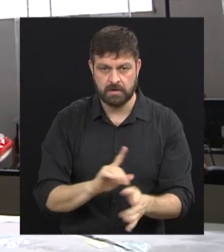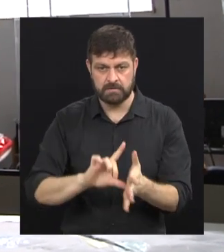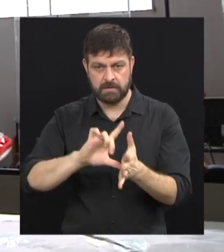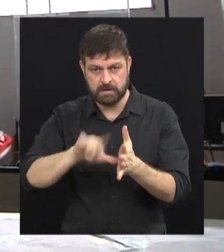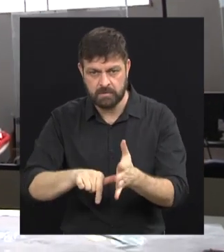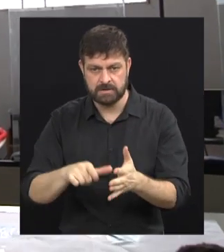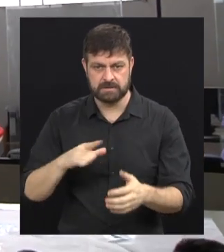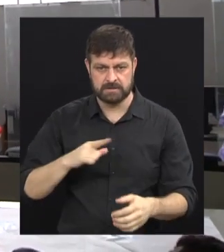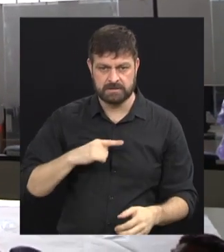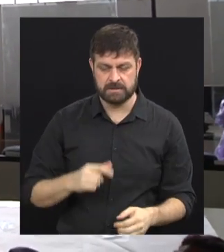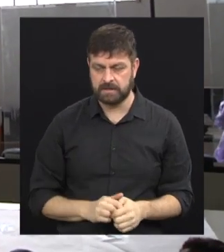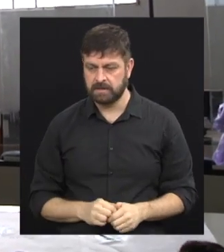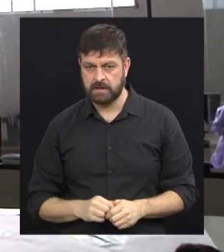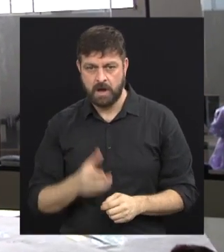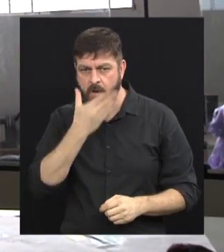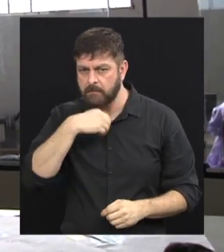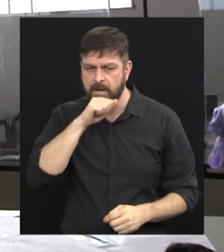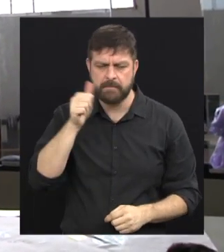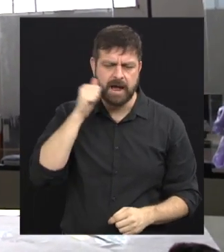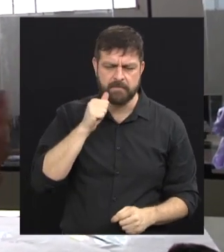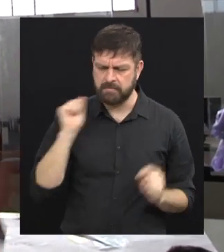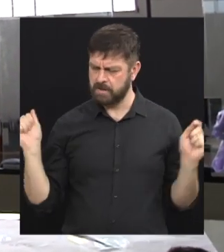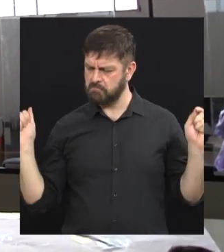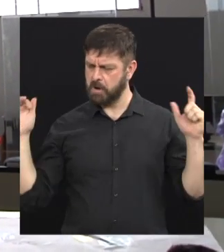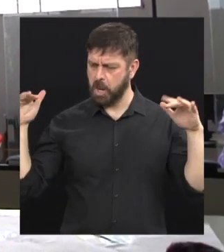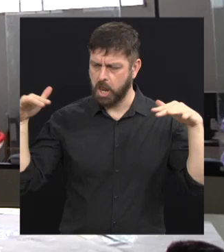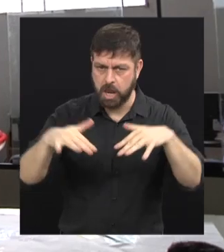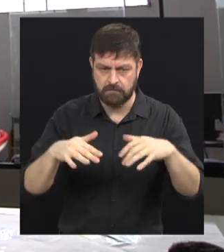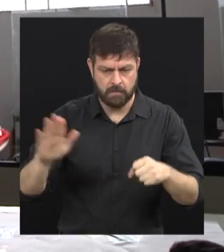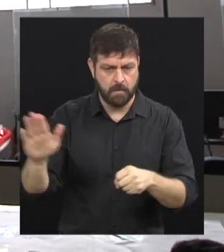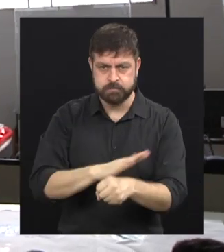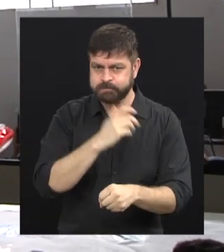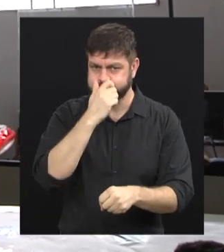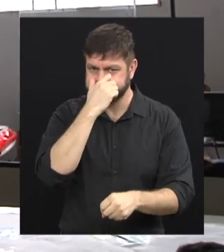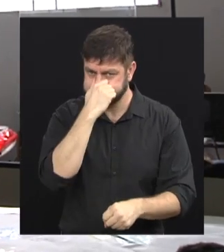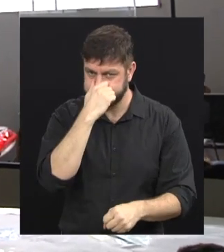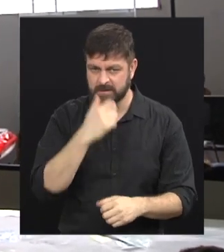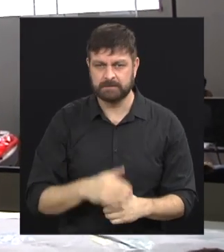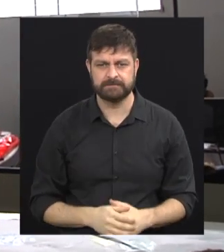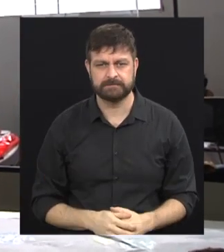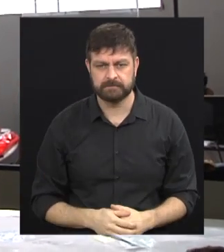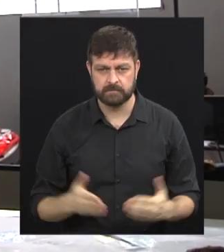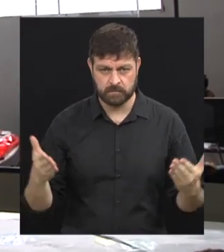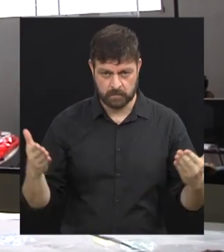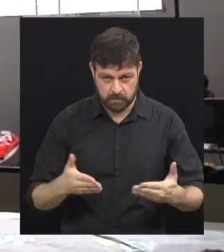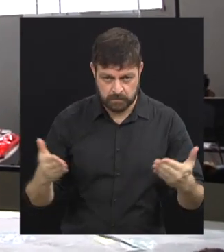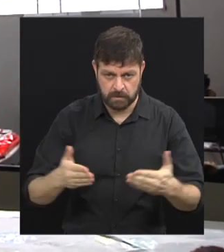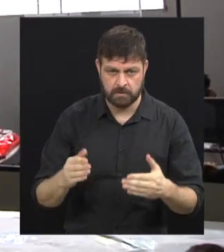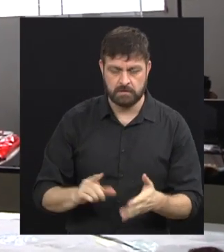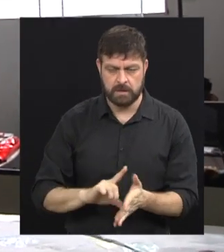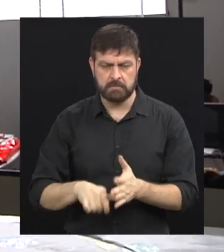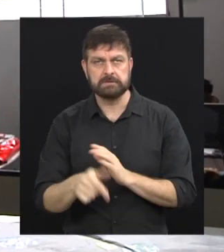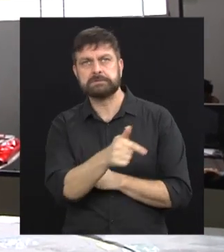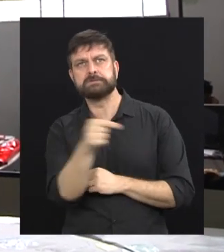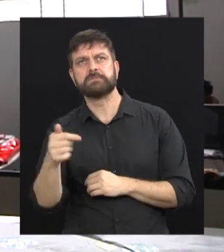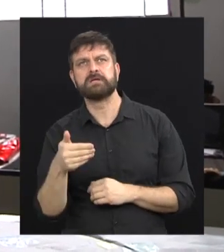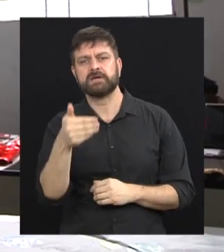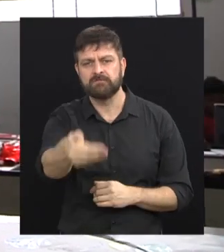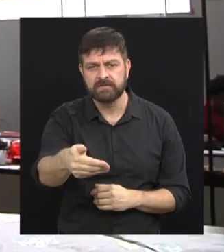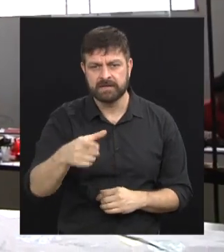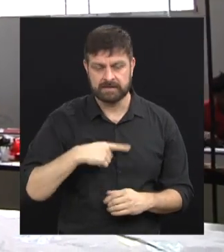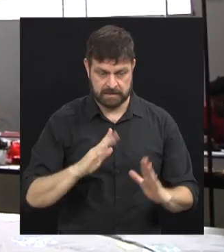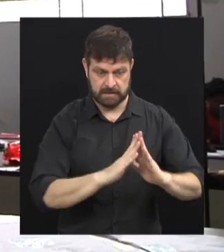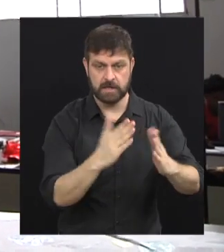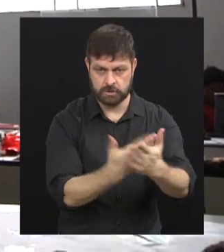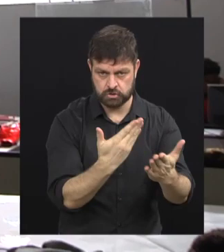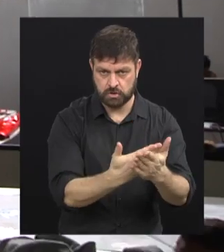vem, como parece, todos os pais aqui. Aqui ficou pequeno para nós fazermos a apresentação. E hoje, na próxima semana, vamos fazer uma numa